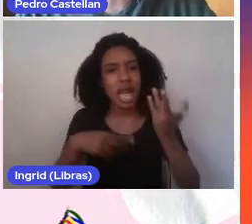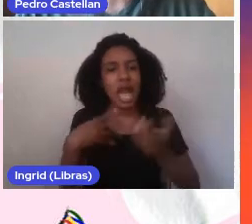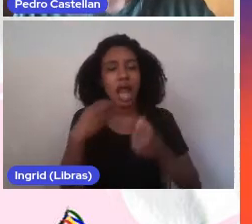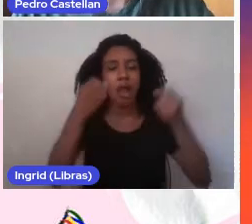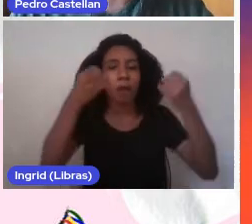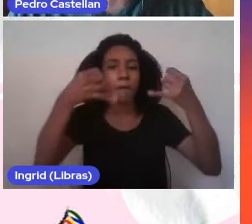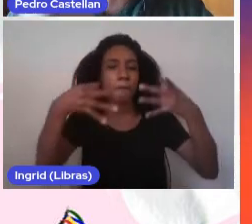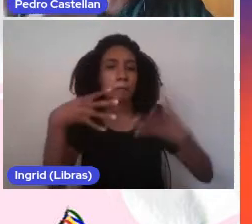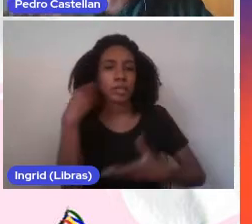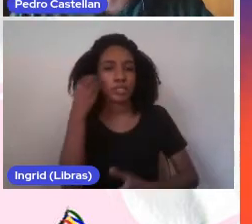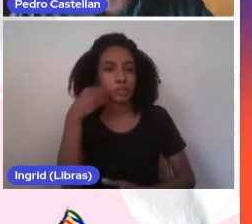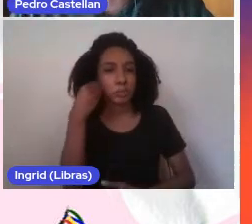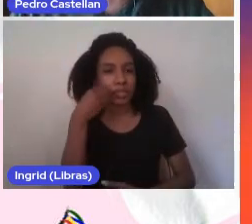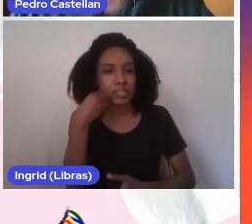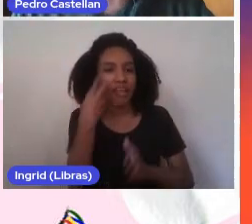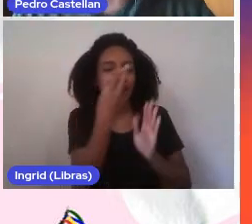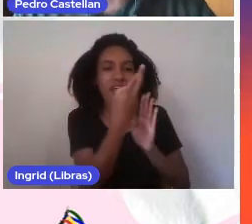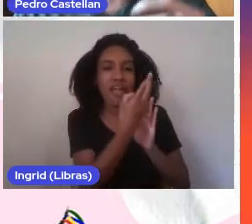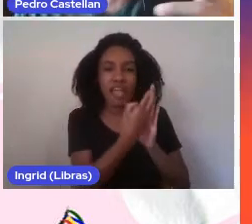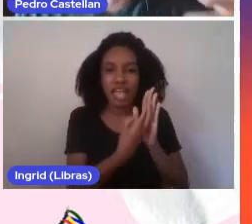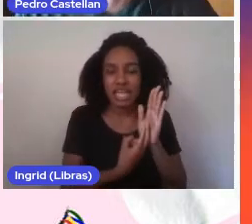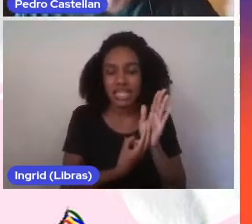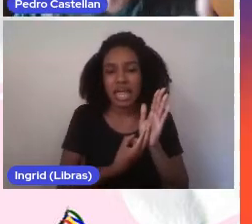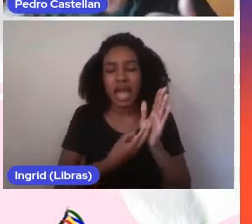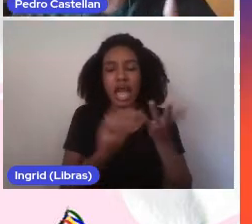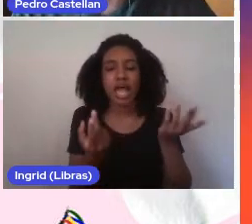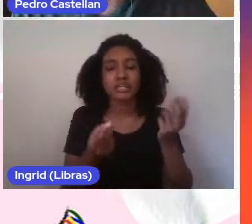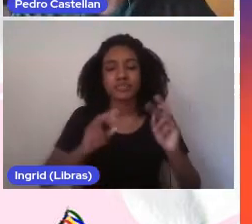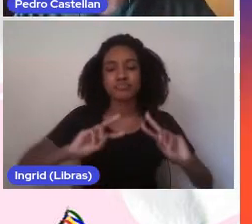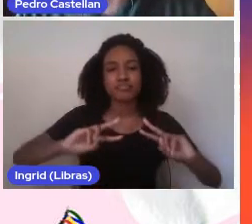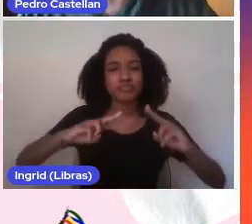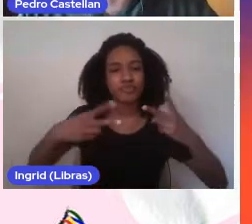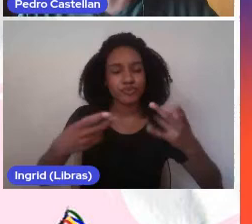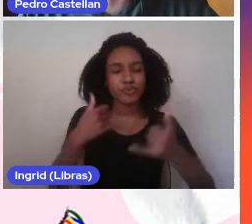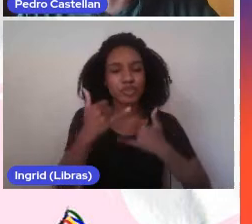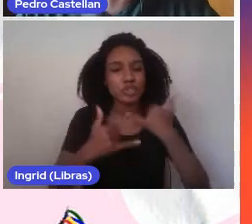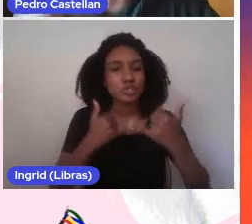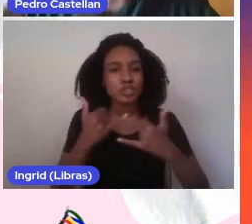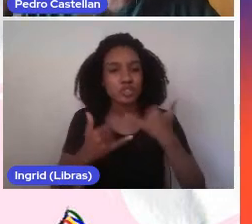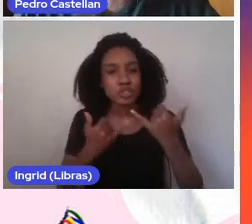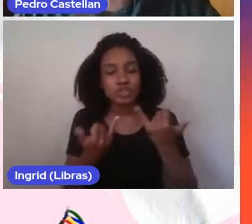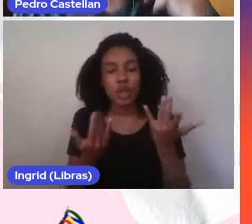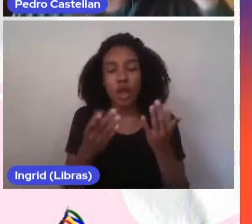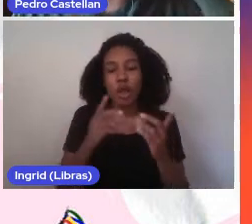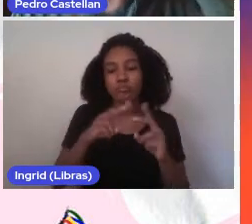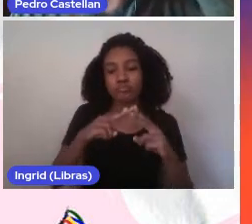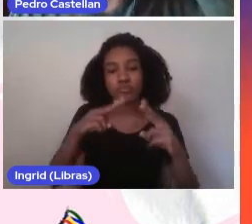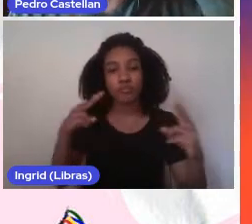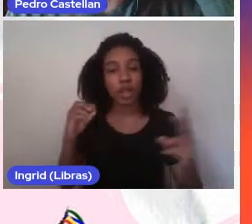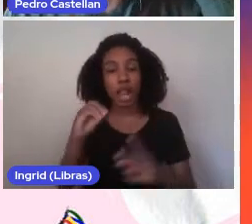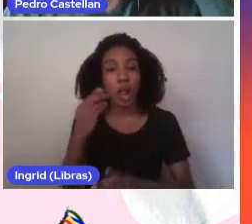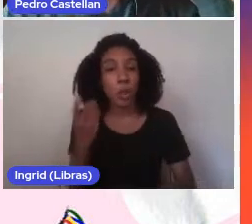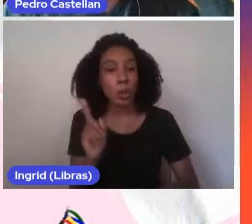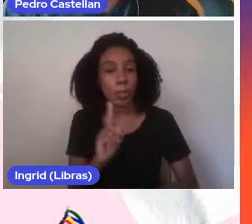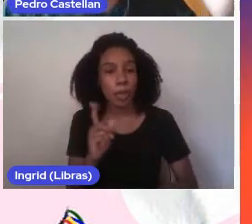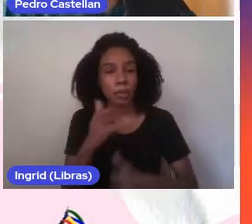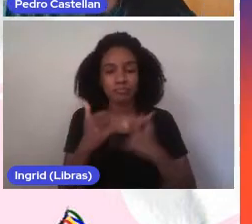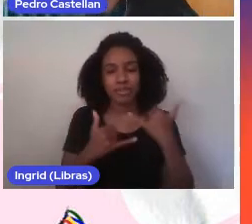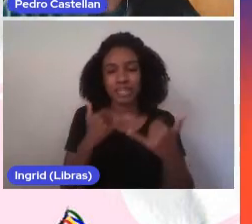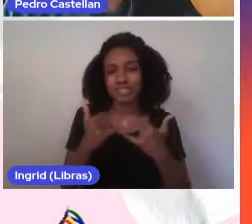HQs, percurso formativo online, jogos online, jogos offline, atividades interativas,